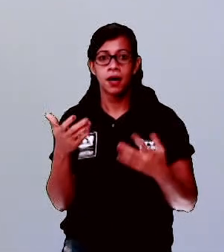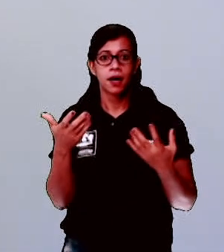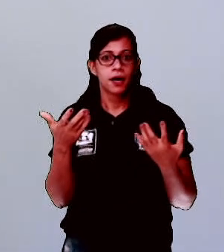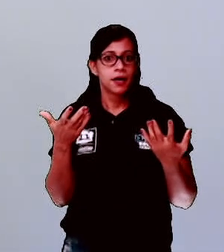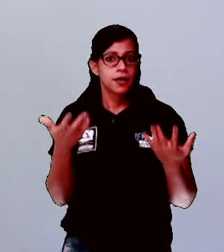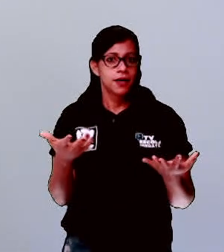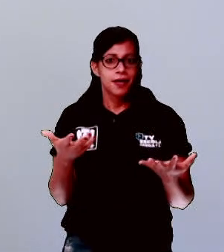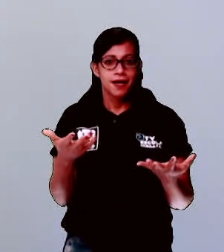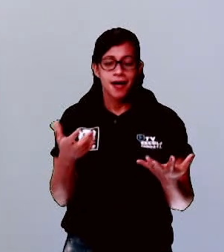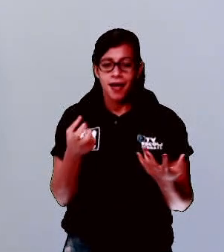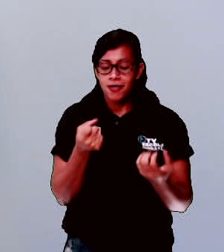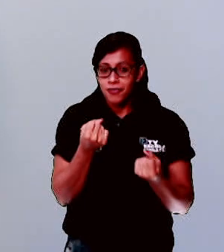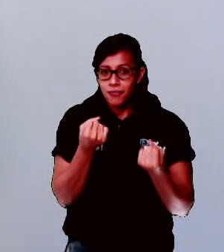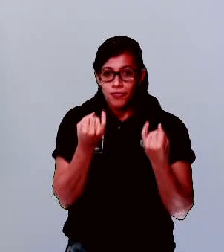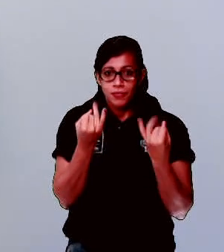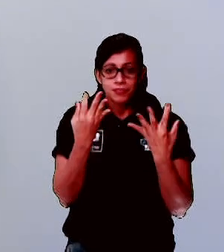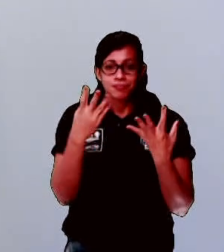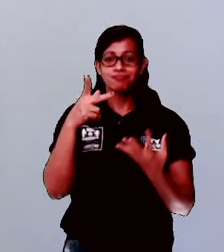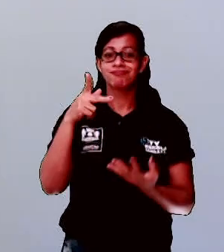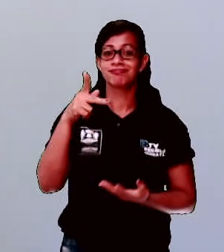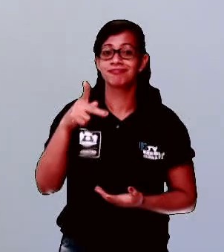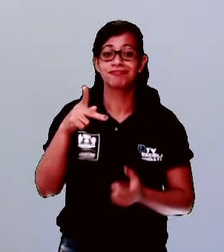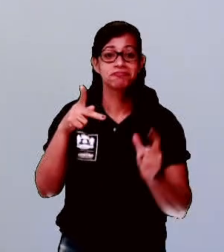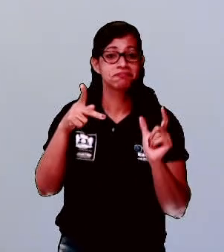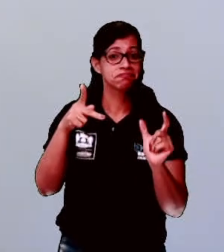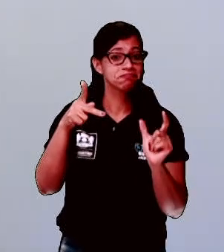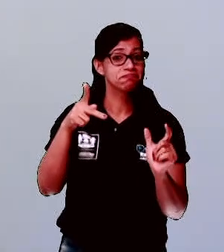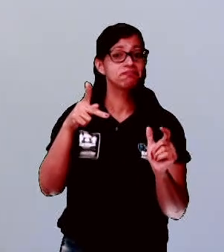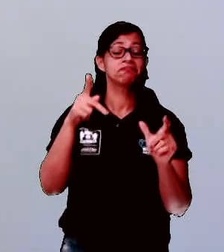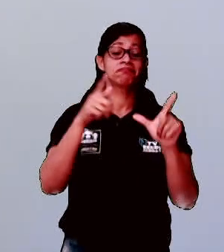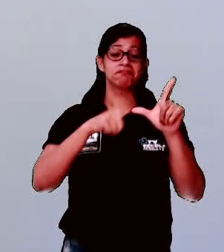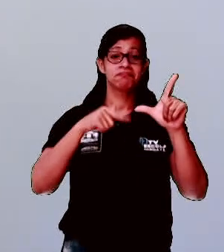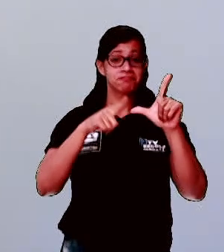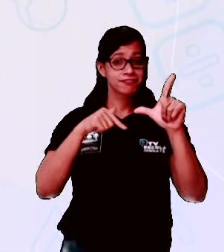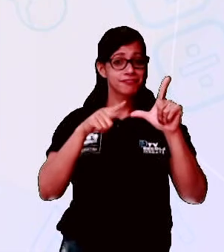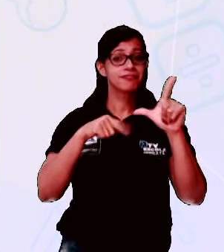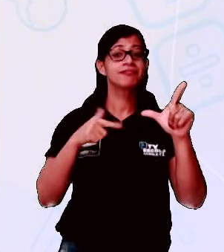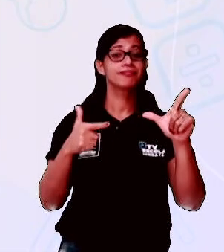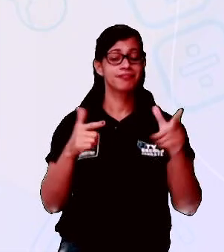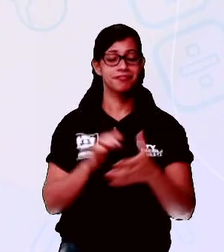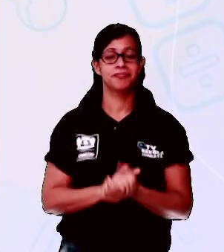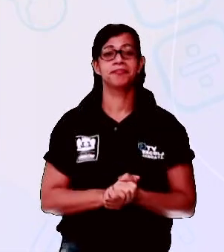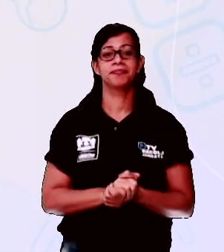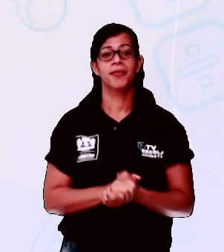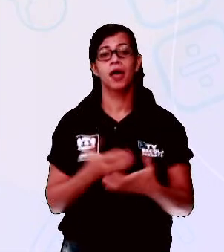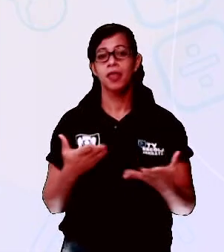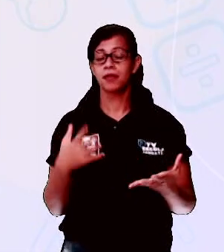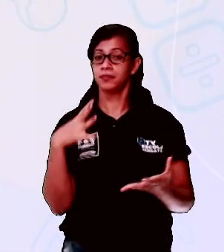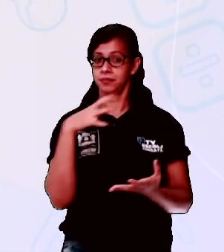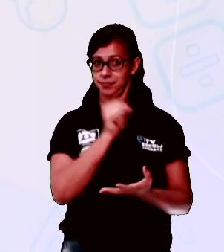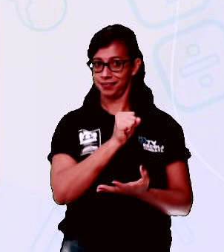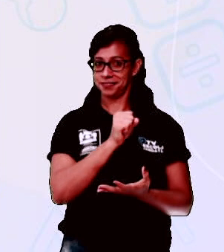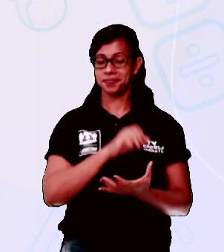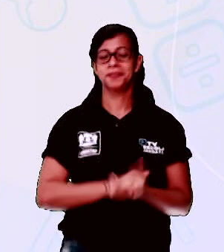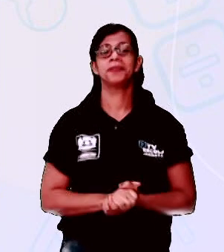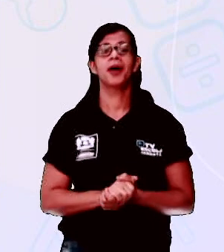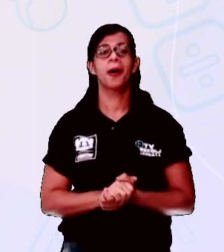e quanto pré. Não é verdade? Vou tentar agora fazer. Espero que não trave a minha língua.